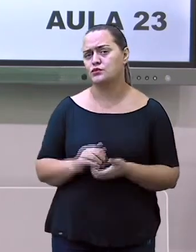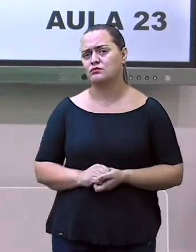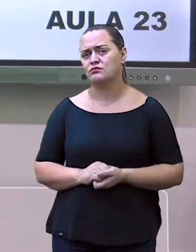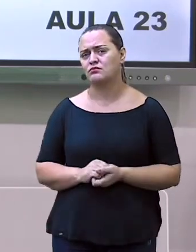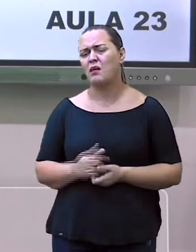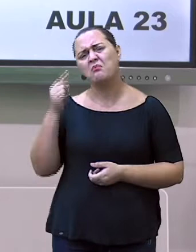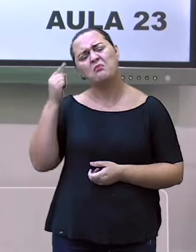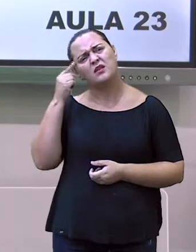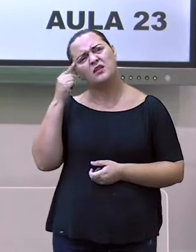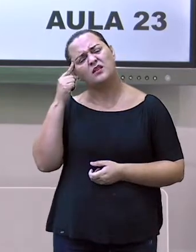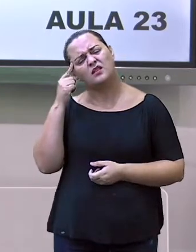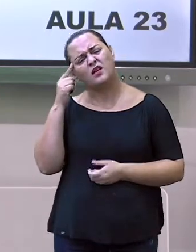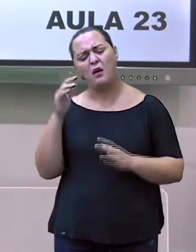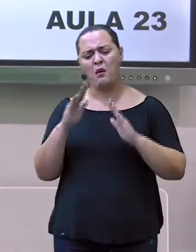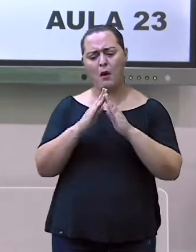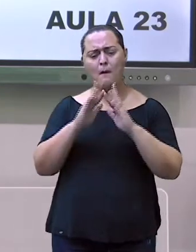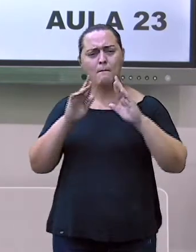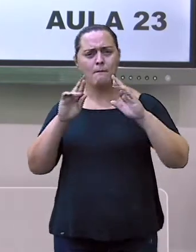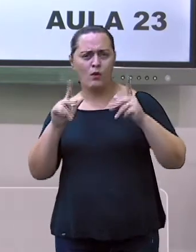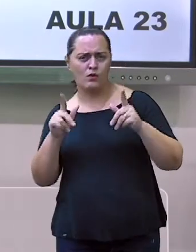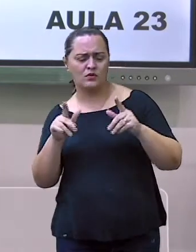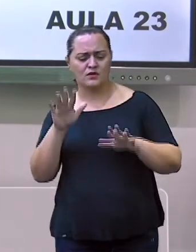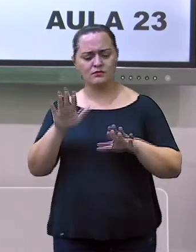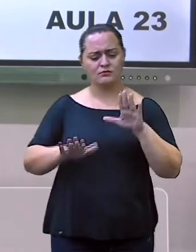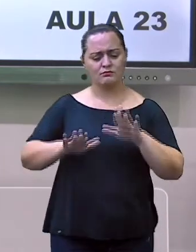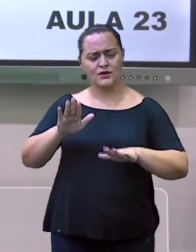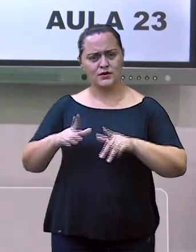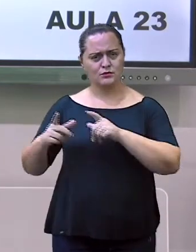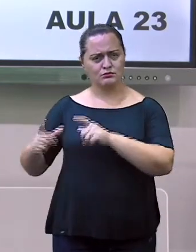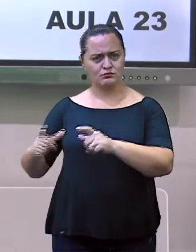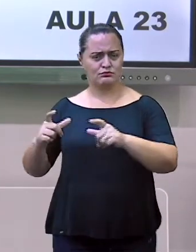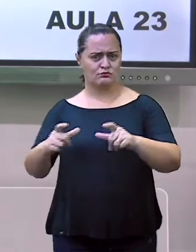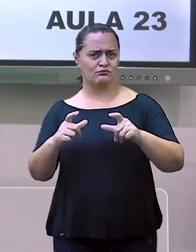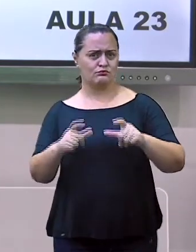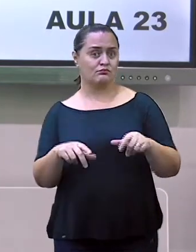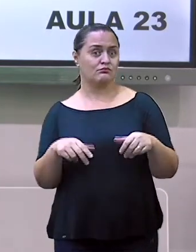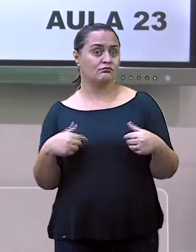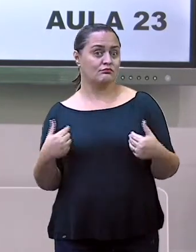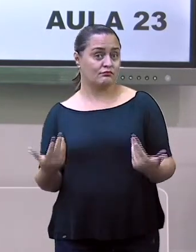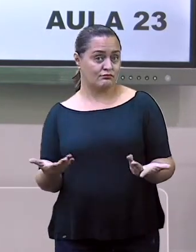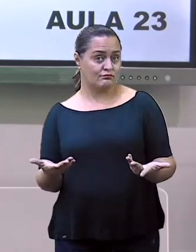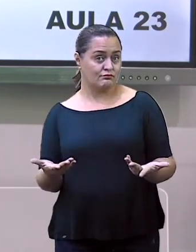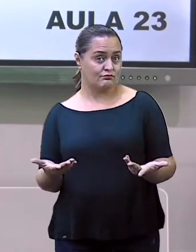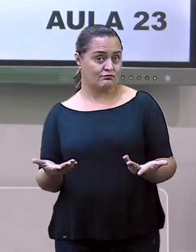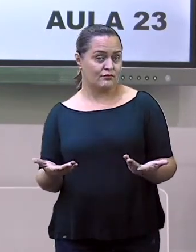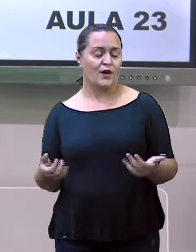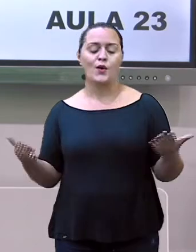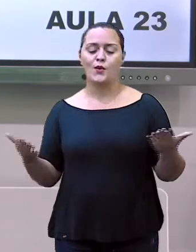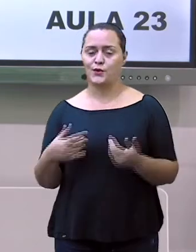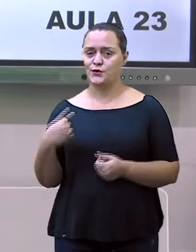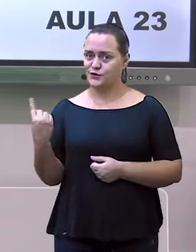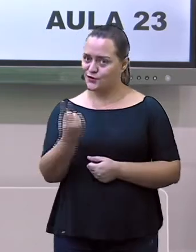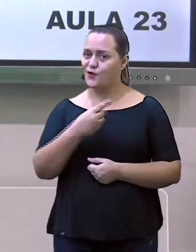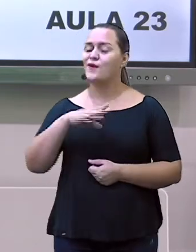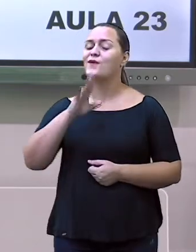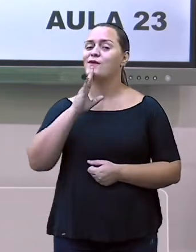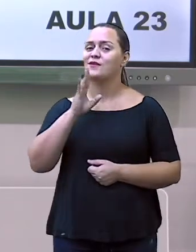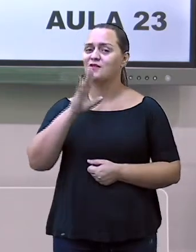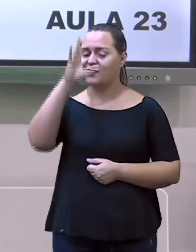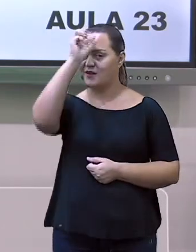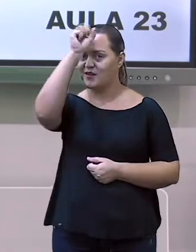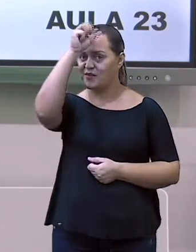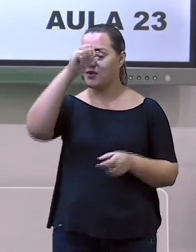e de acordo com a cultura local? Vamos conhecer e vamos aprender muito sobre